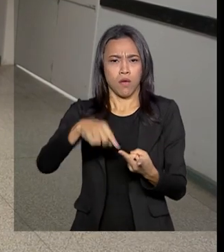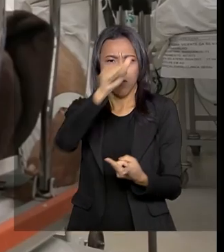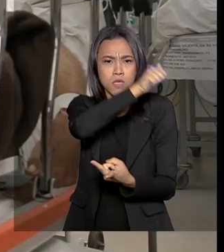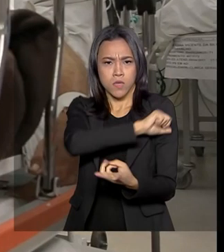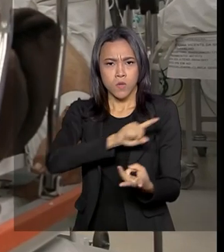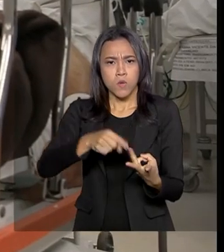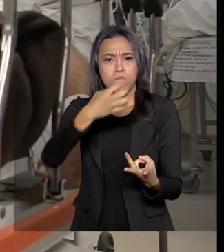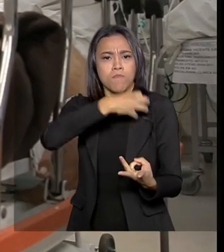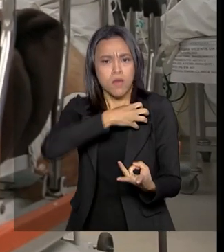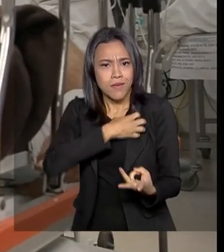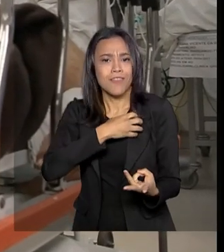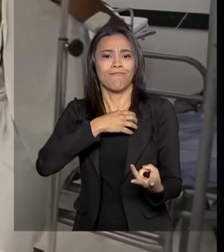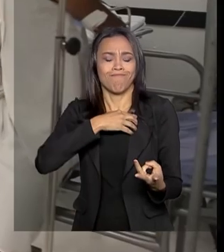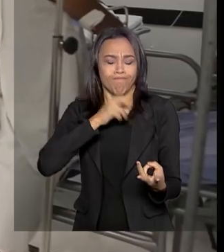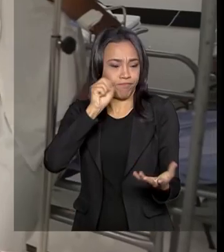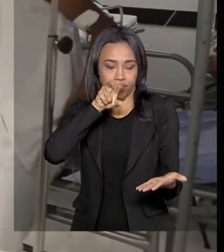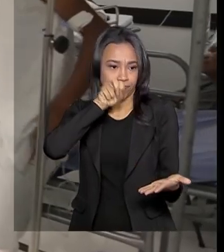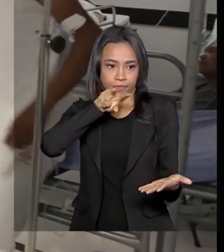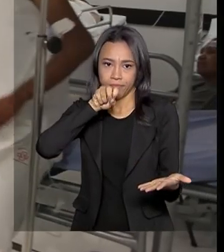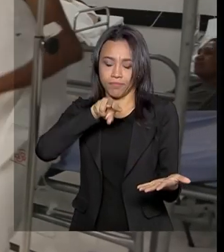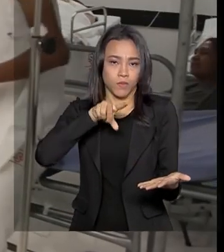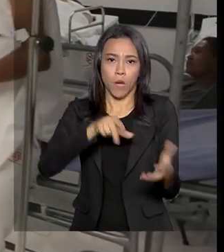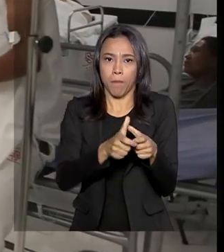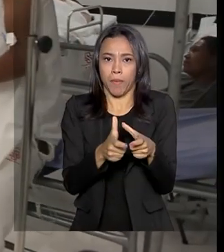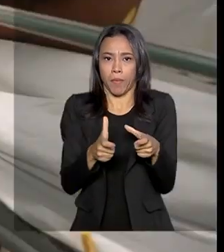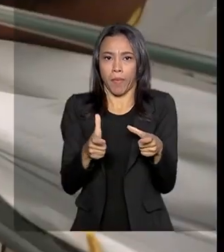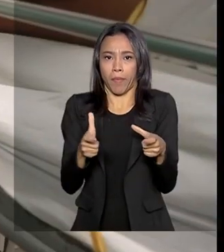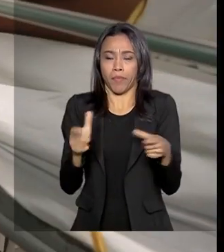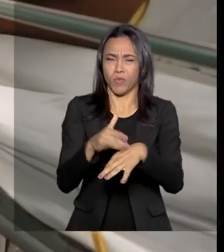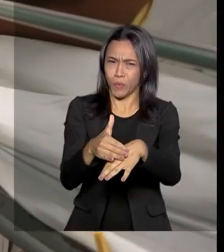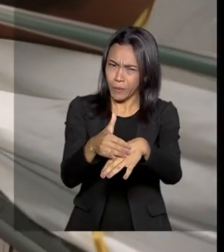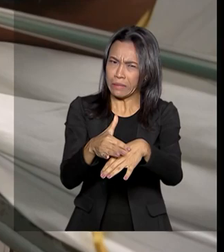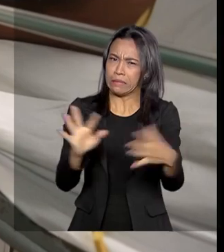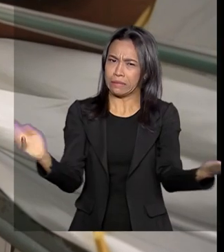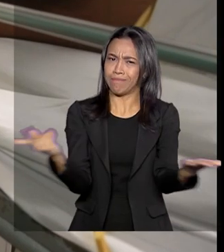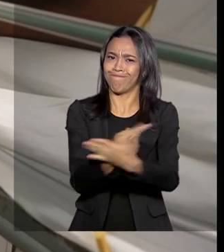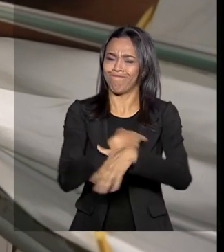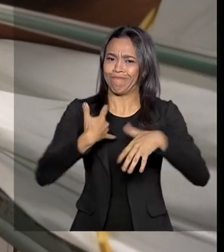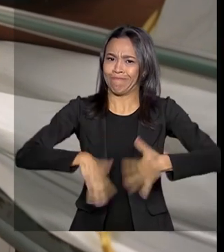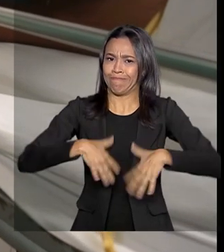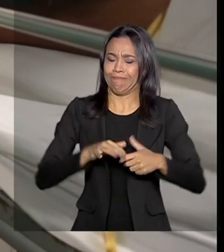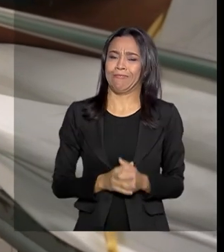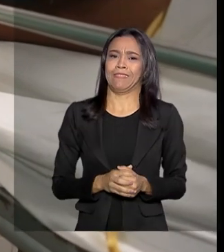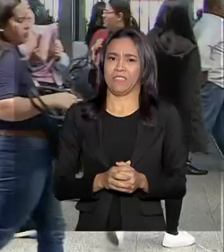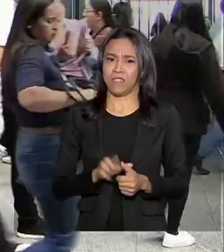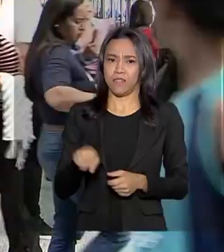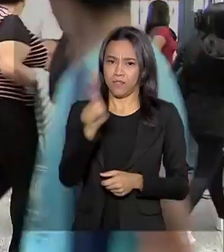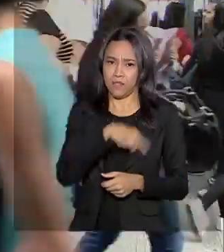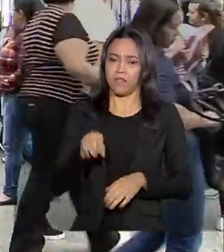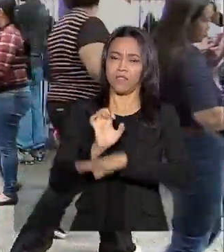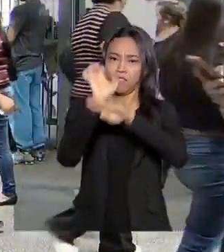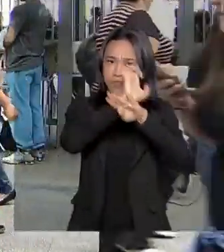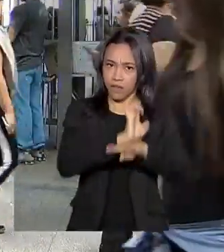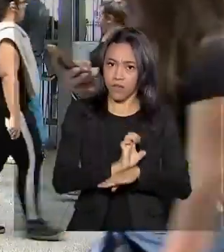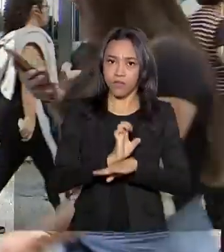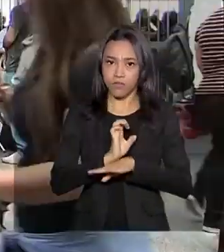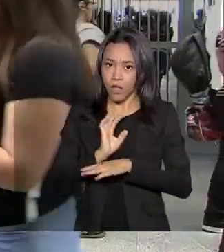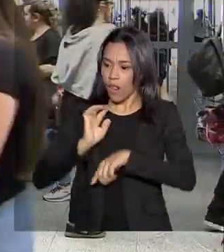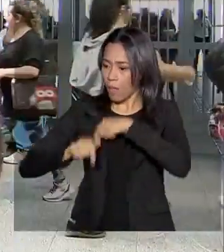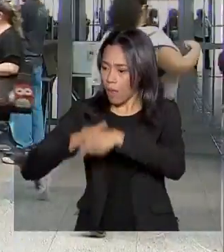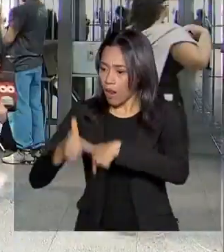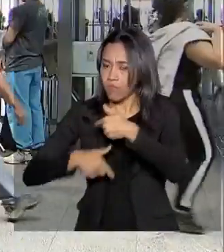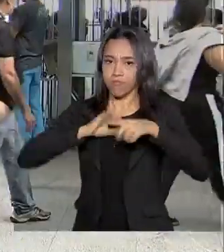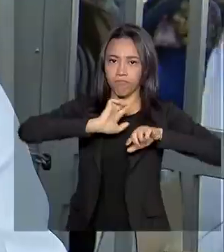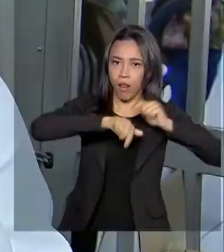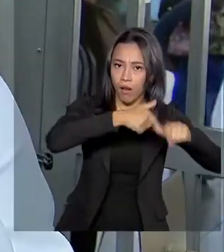e Bahia têm registrado um aumento no número de casos confirmados. Nesses estados, diversas ações estão